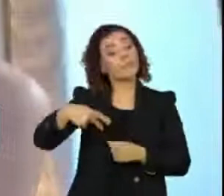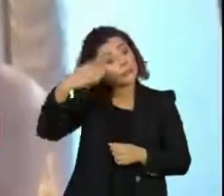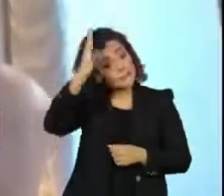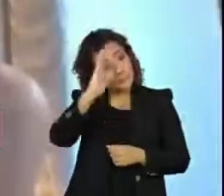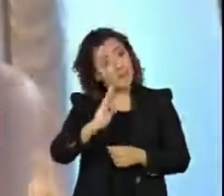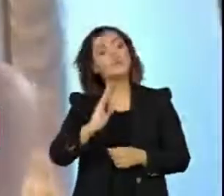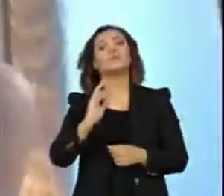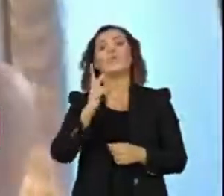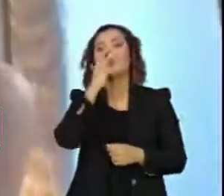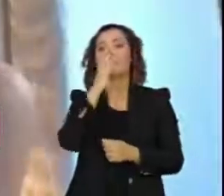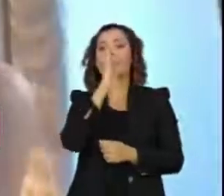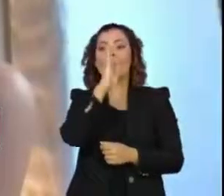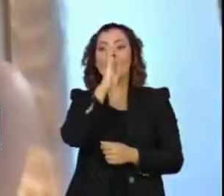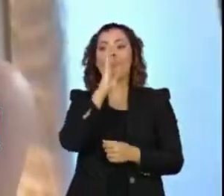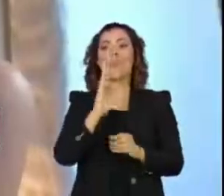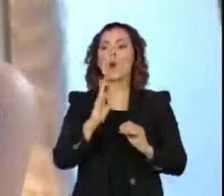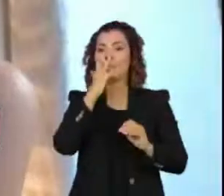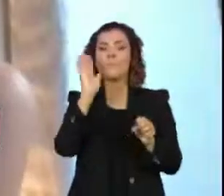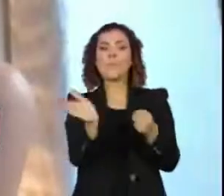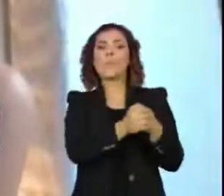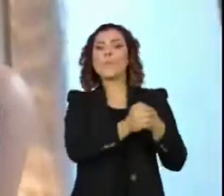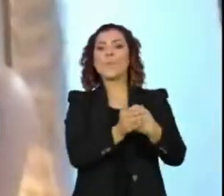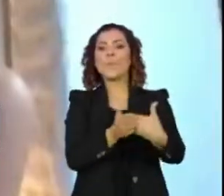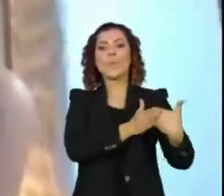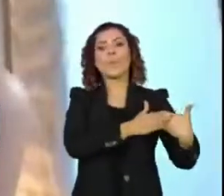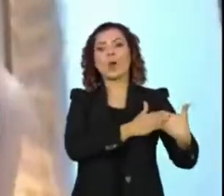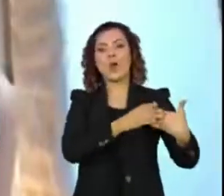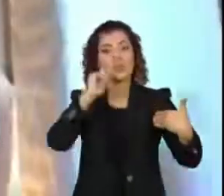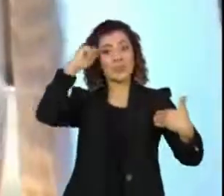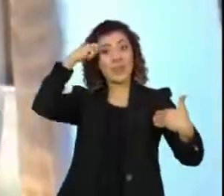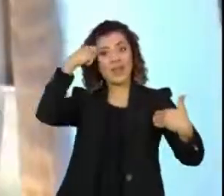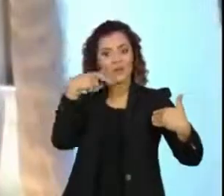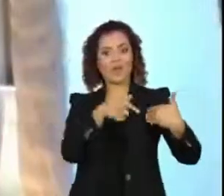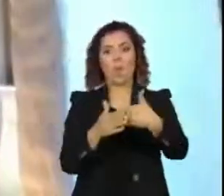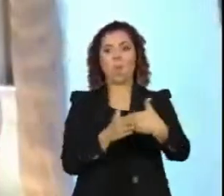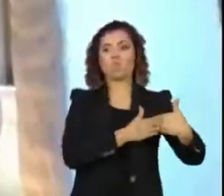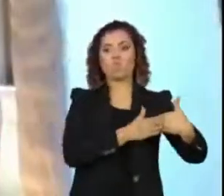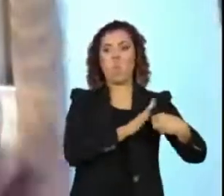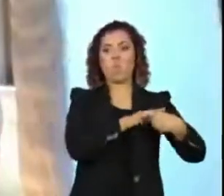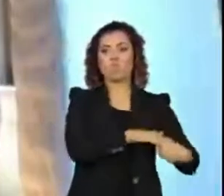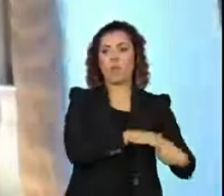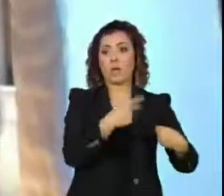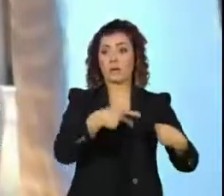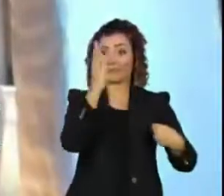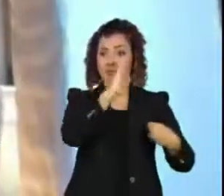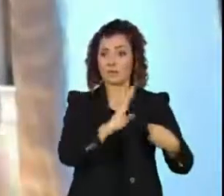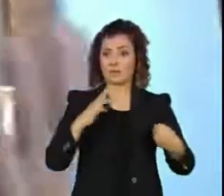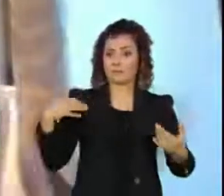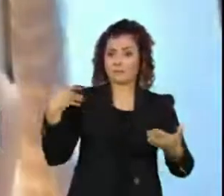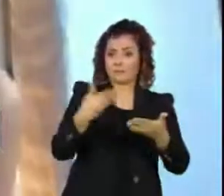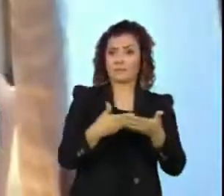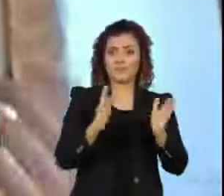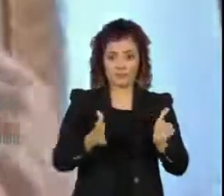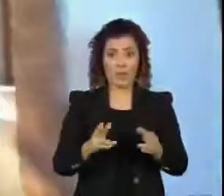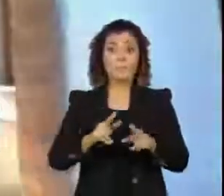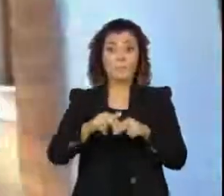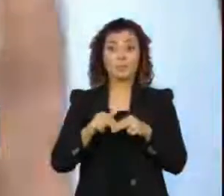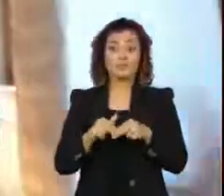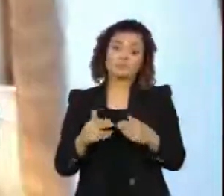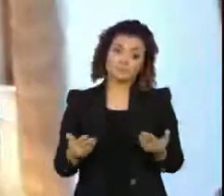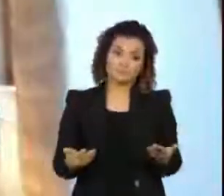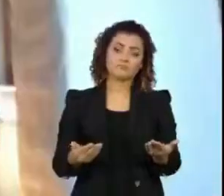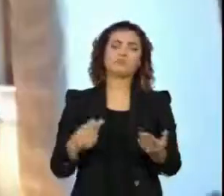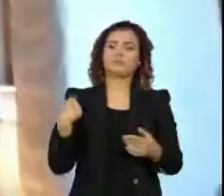como que silenciou, invisibilizou a atuação das populações negras durante tantos séculos no Brasil. Então, nós